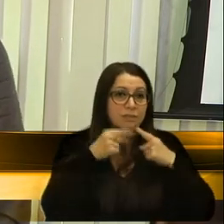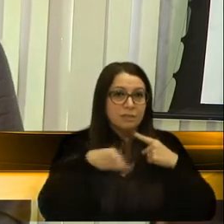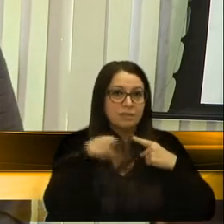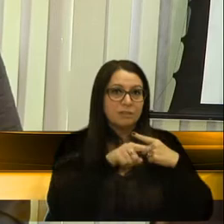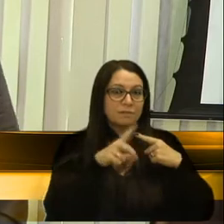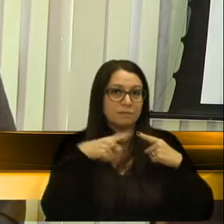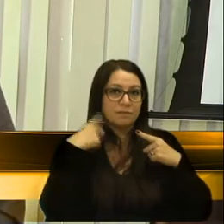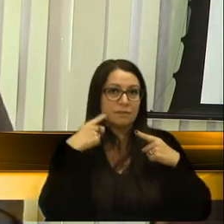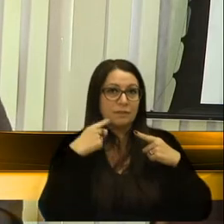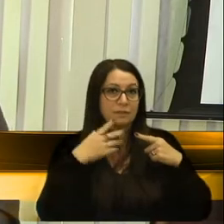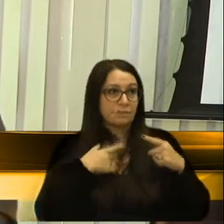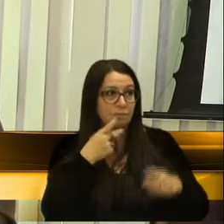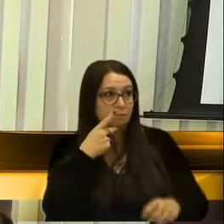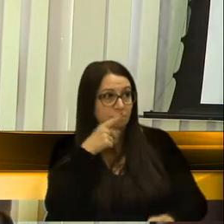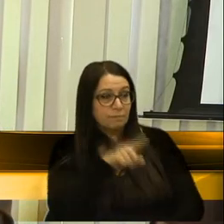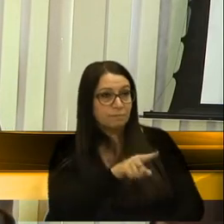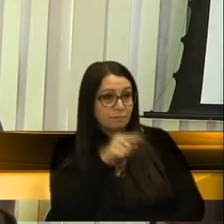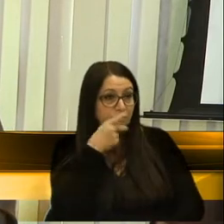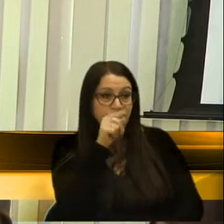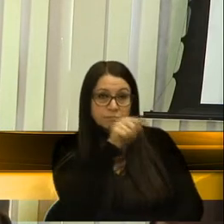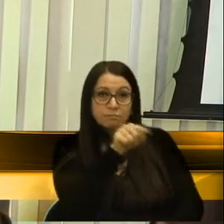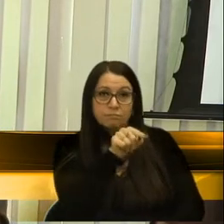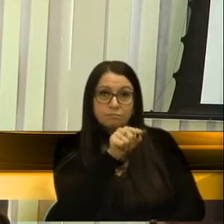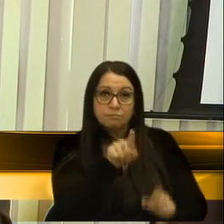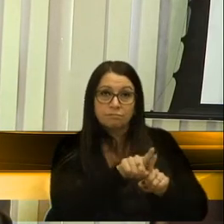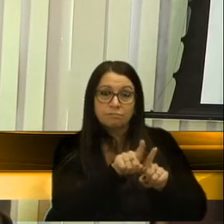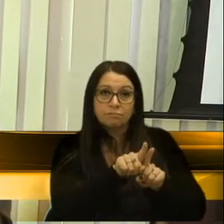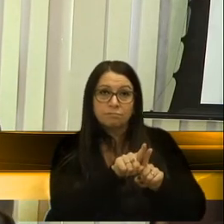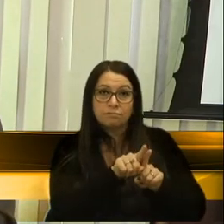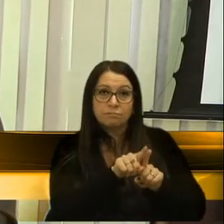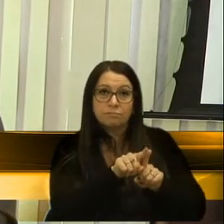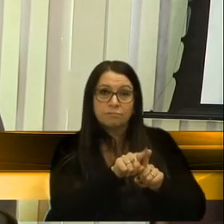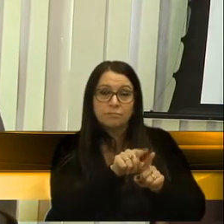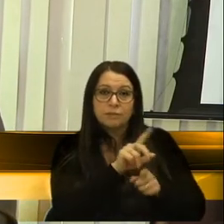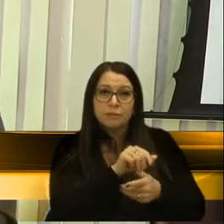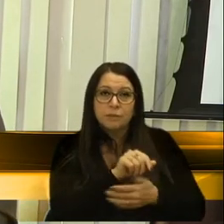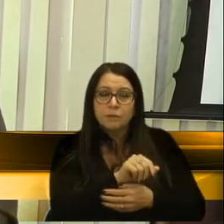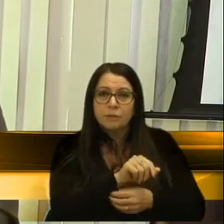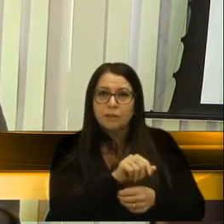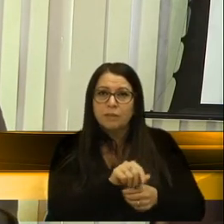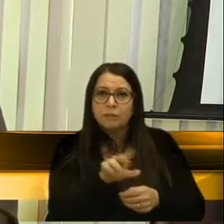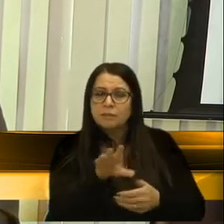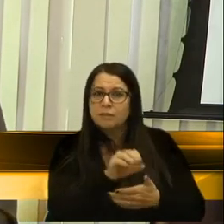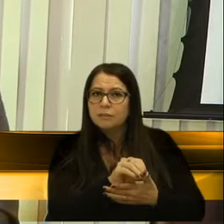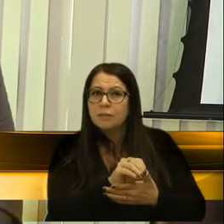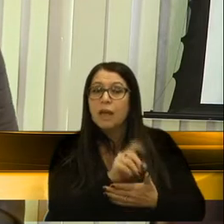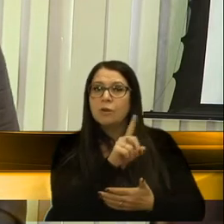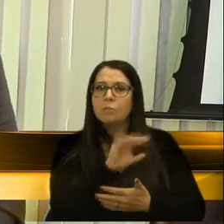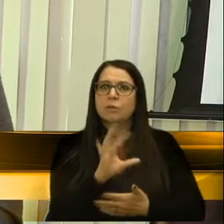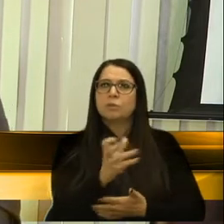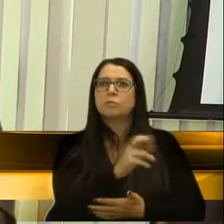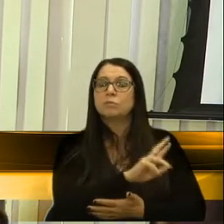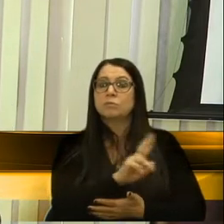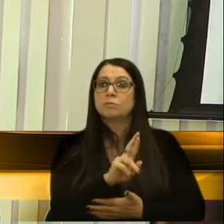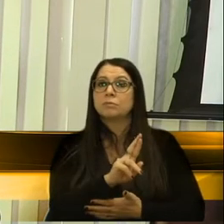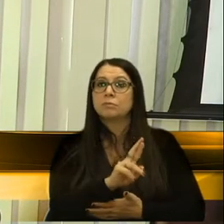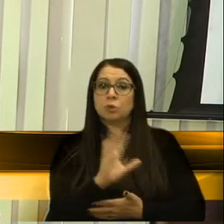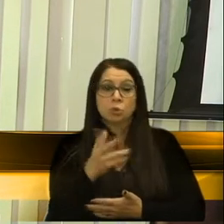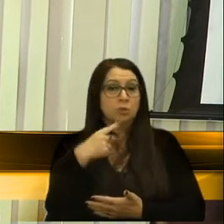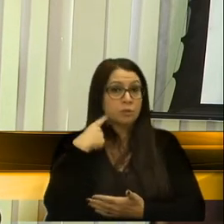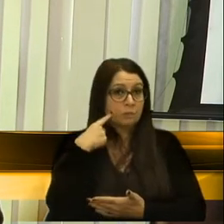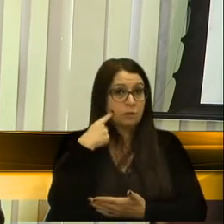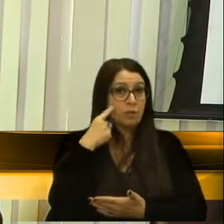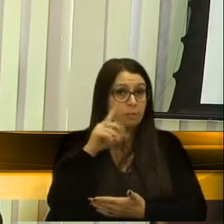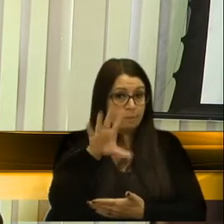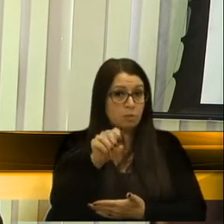deputado, e fica registrado, e falei para ele mesmo, a assessoria, quando ele pegou um milhão de reais. Além do milhão de reais, todos os deputados que pegaram esse